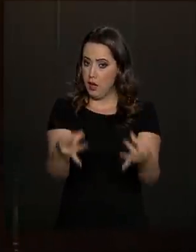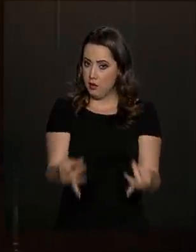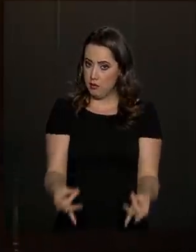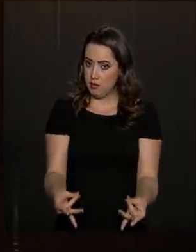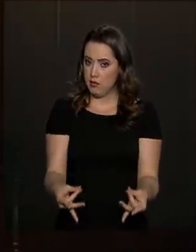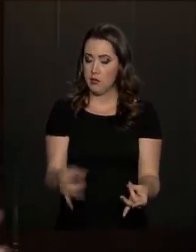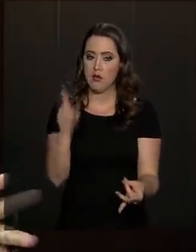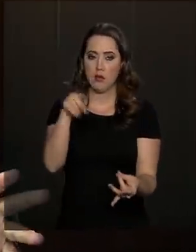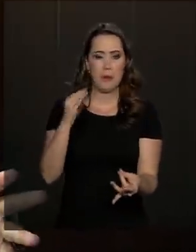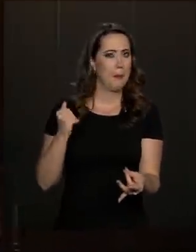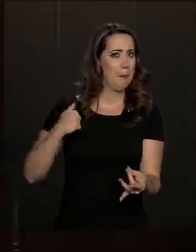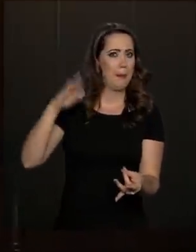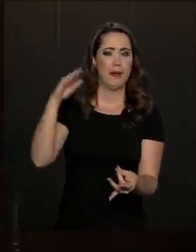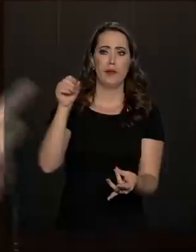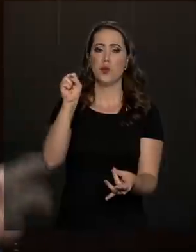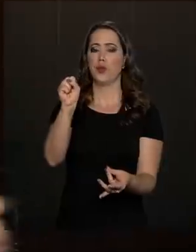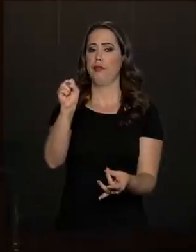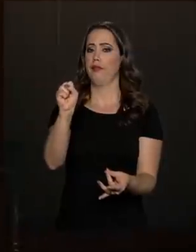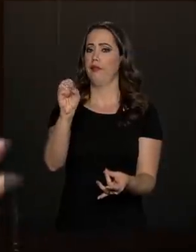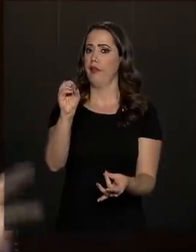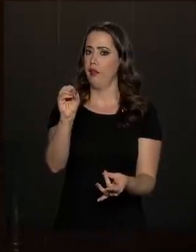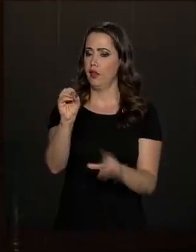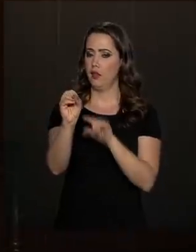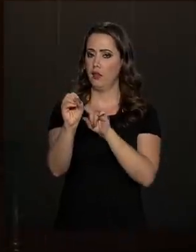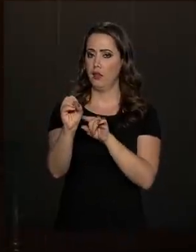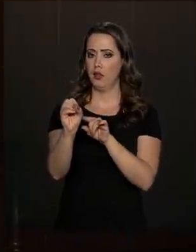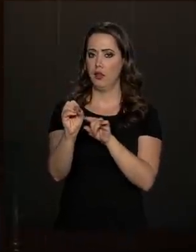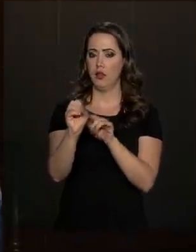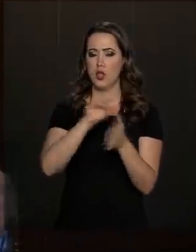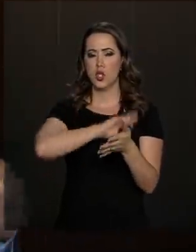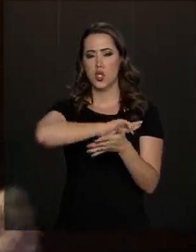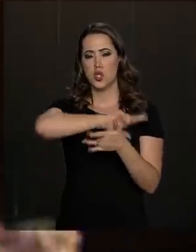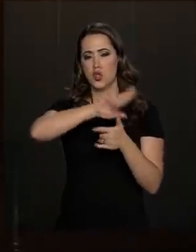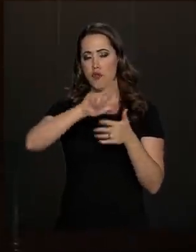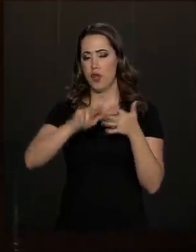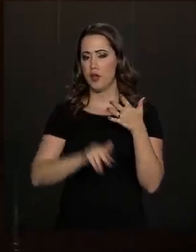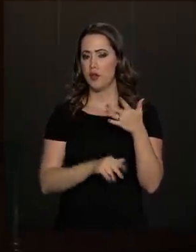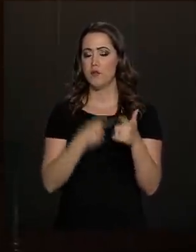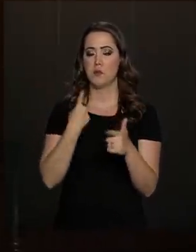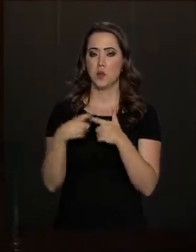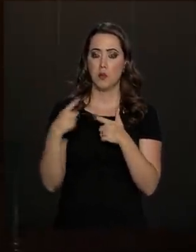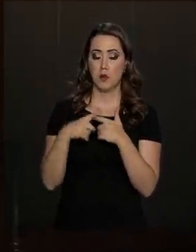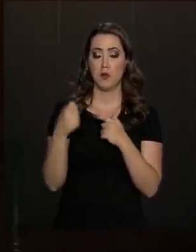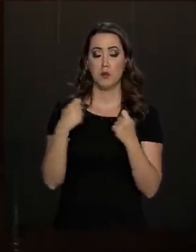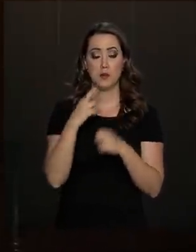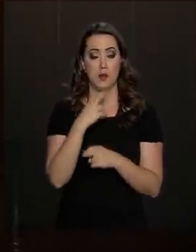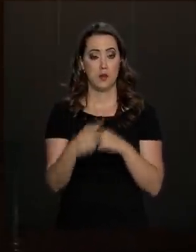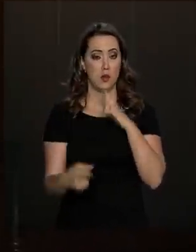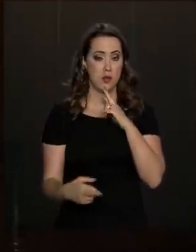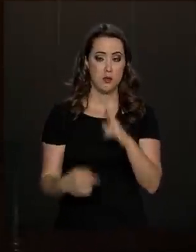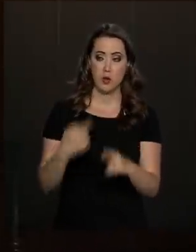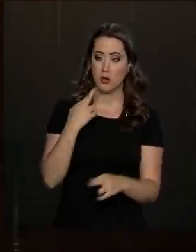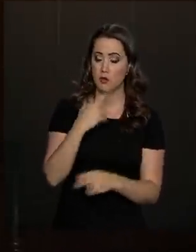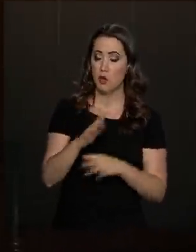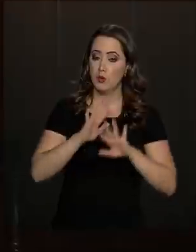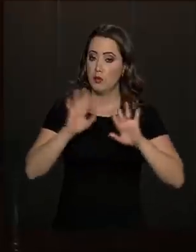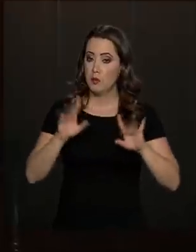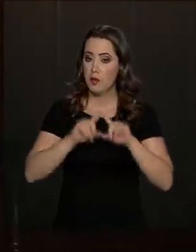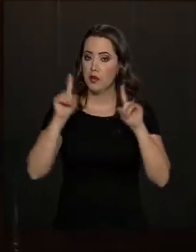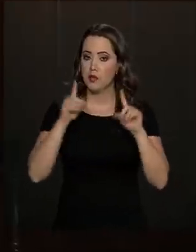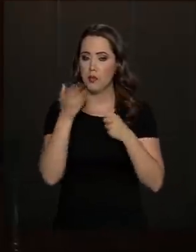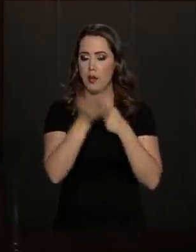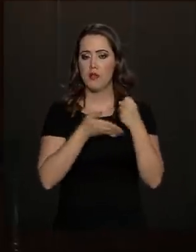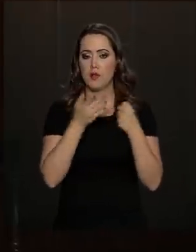são mais de 80 questões específicas para serem respondidas, mas eu diria que os grandes